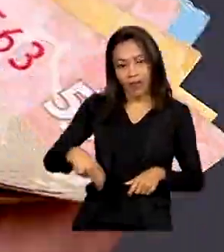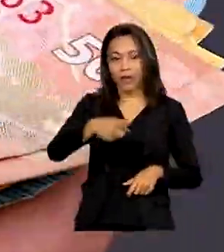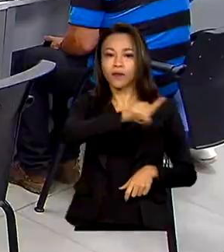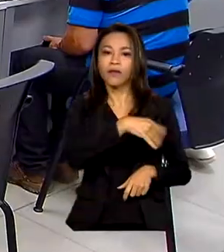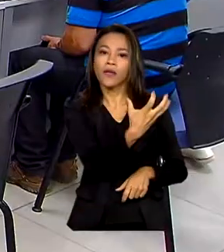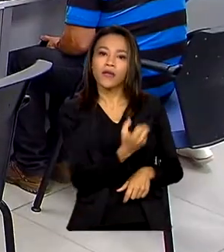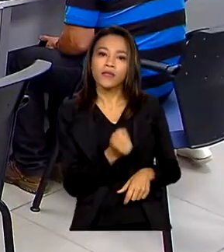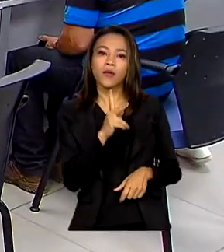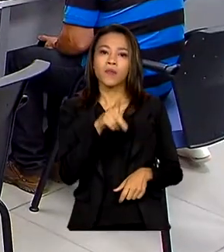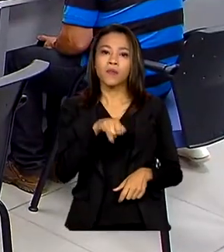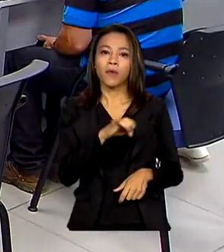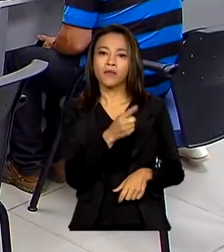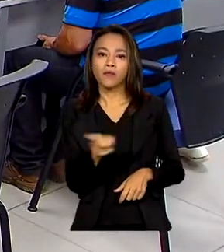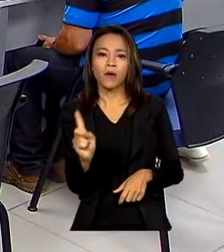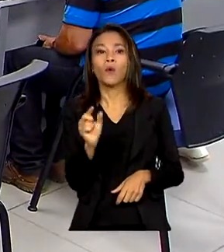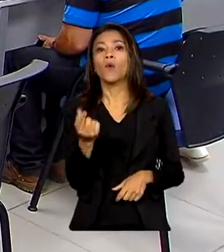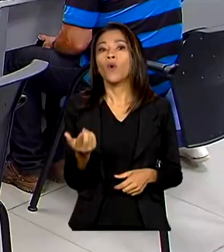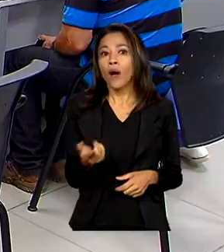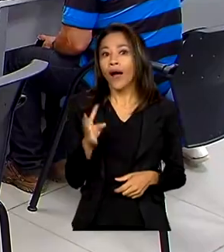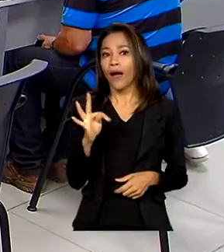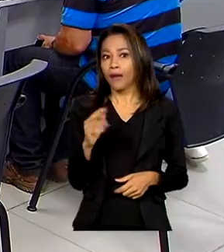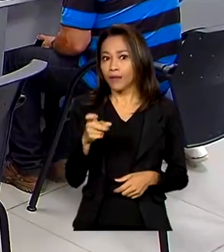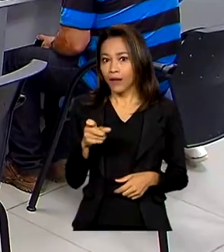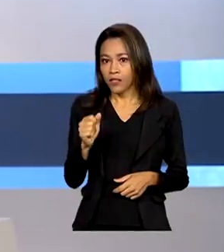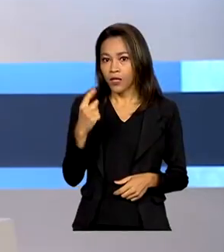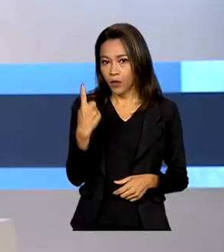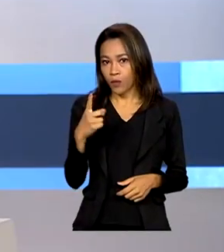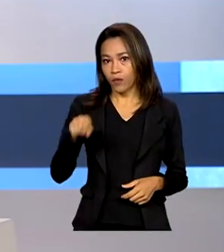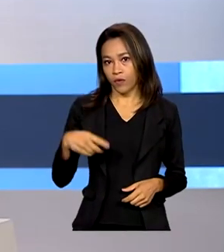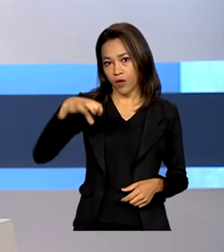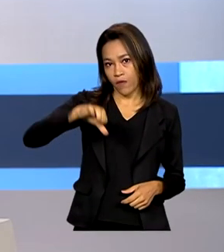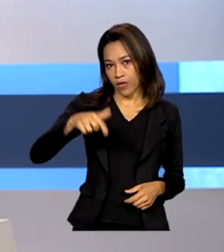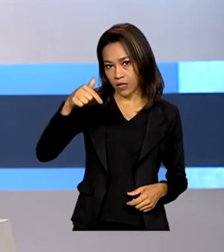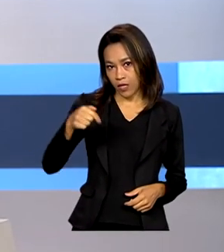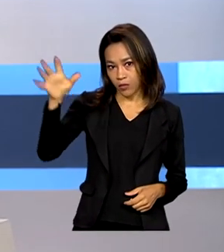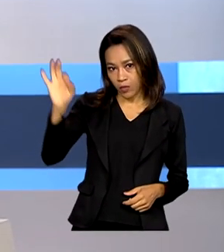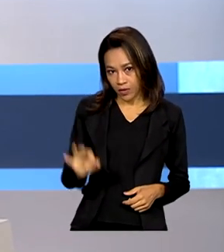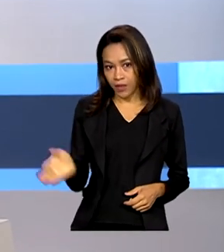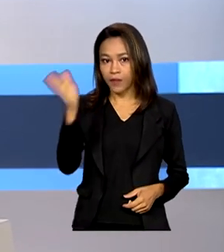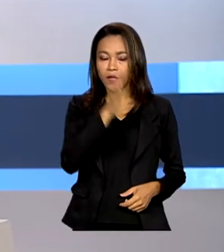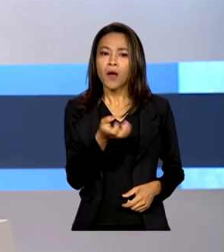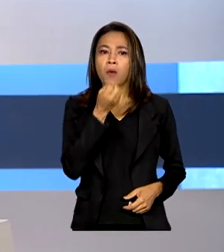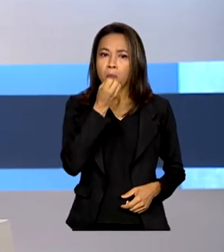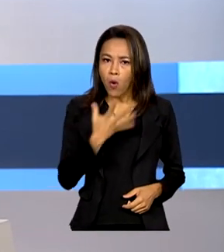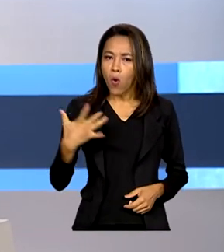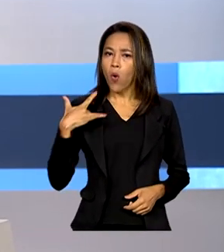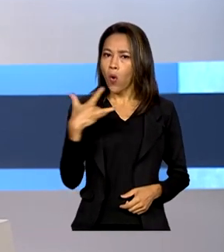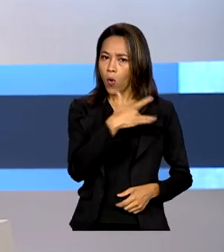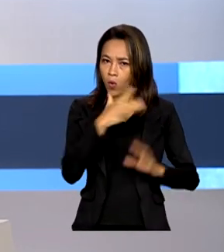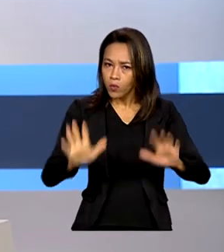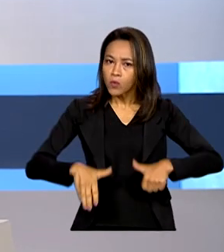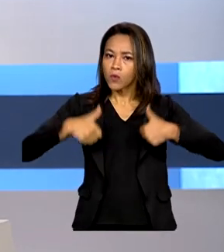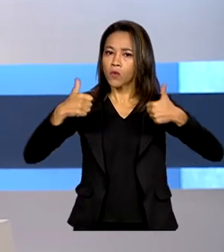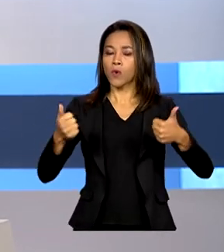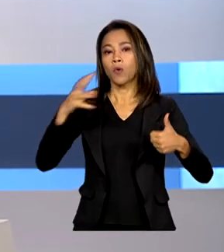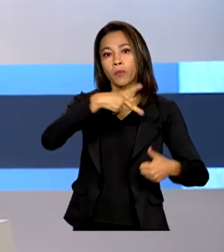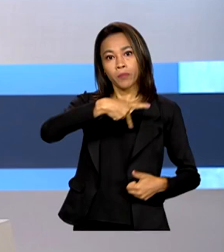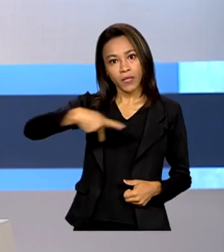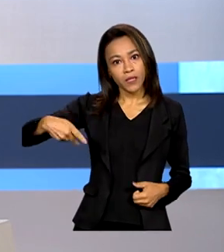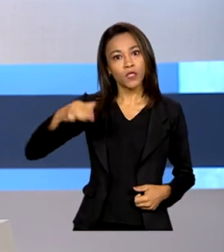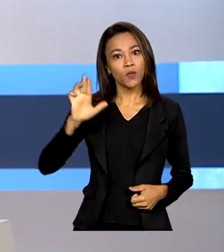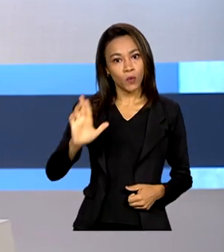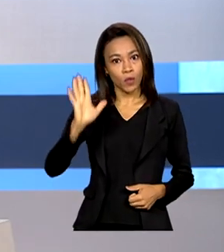a taxa agora é de 1,97%. Com boa recuperação da pneumonia, o presidente Lula já deve voltar a